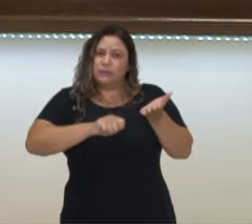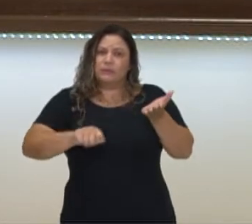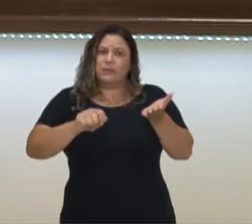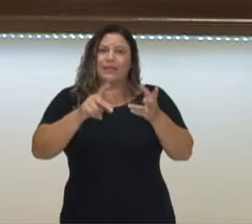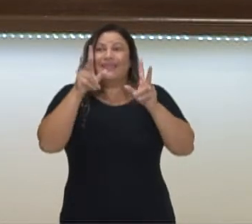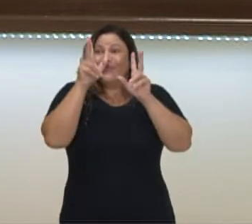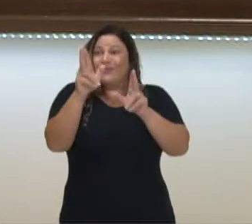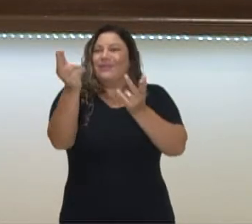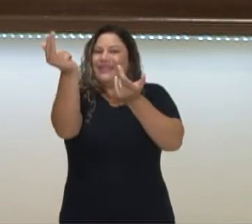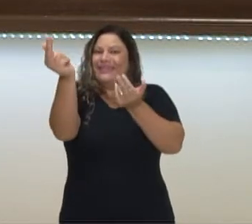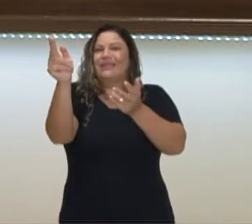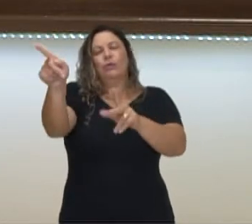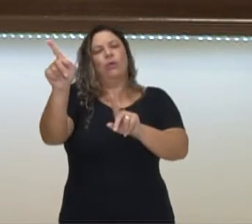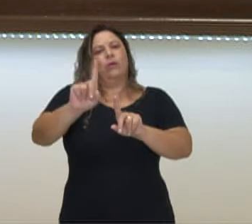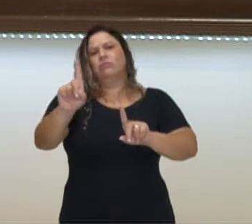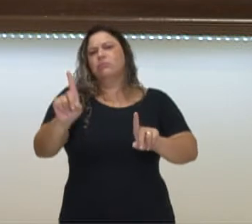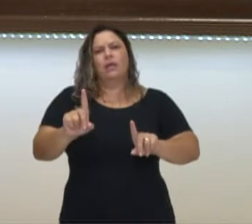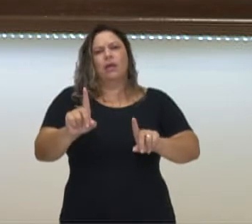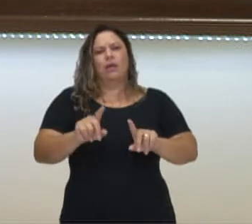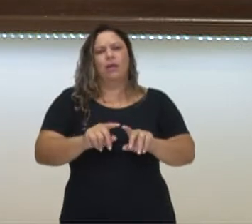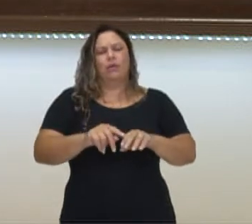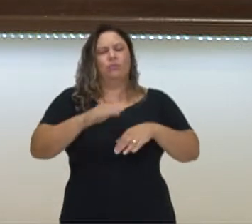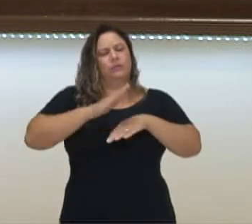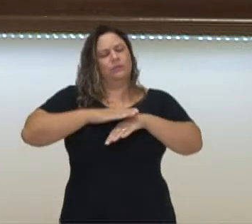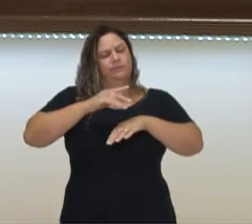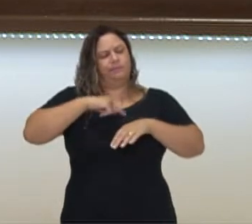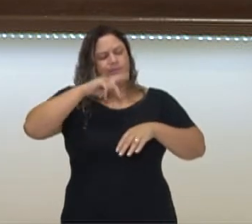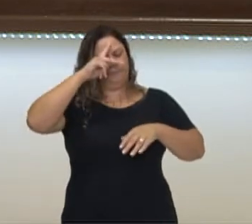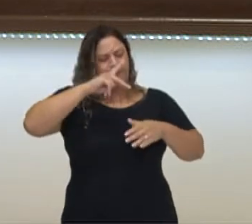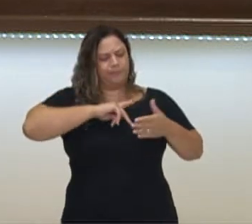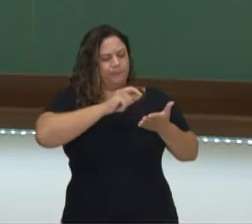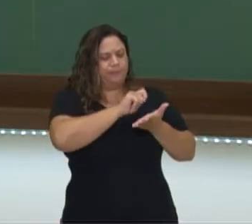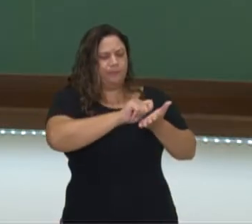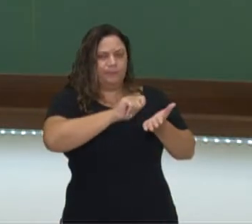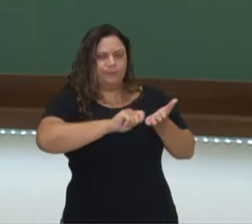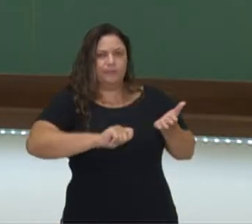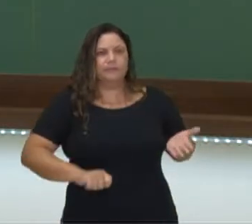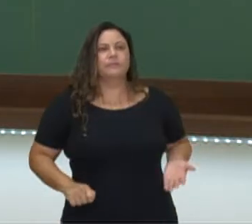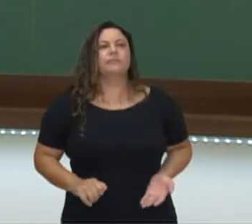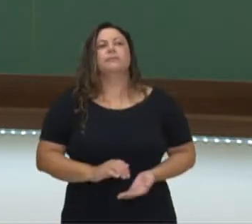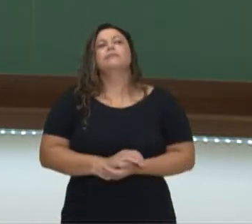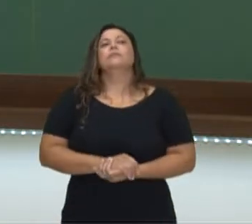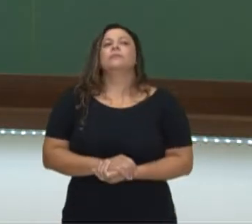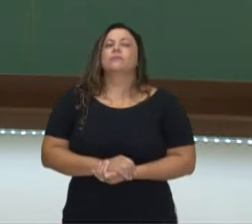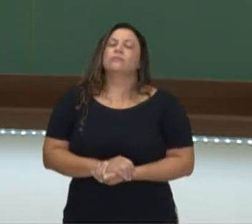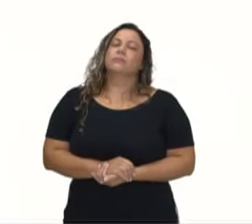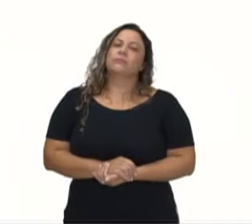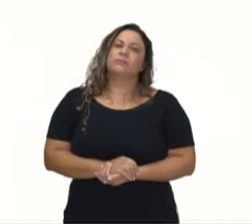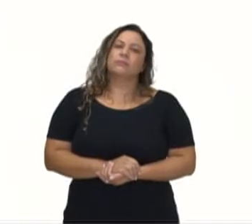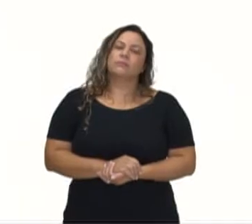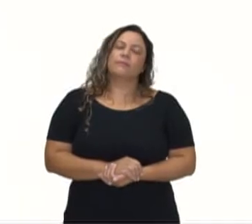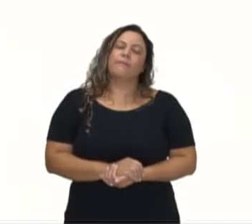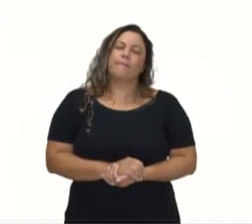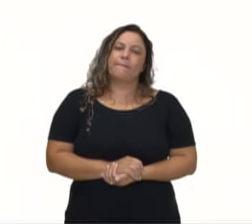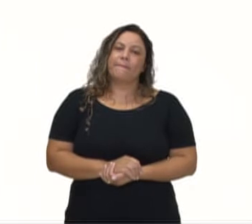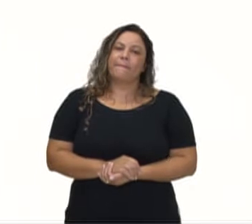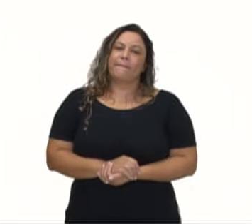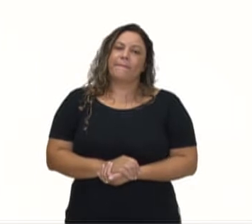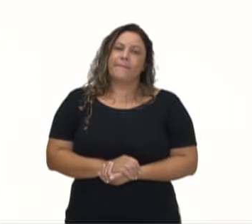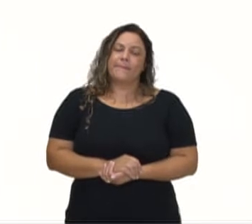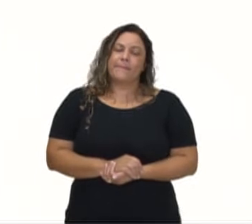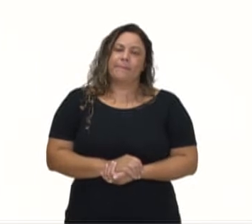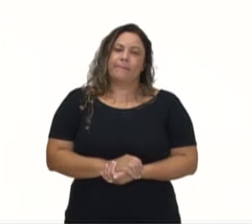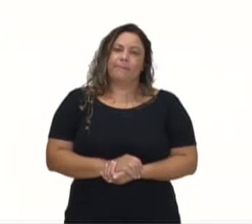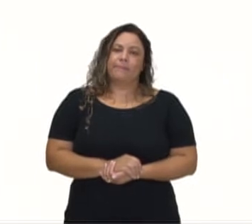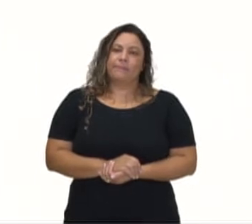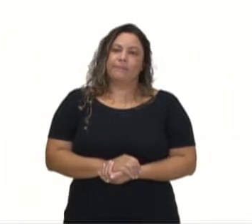está dizendo. Mas, coloque ali com as suas palavras. Pay attention. When taking notes of ideas